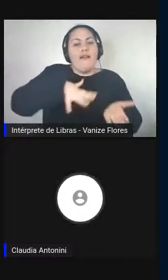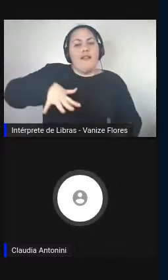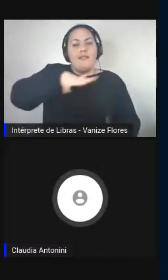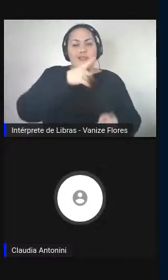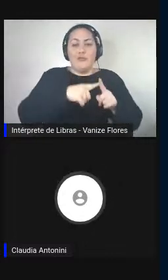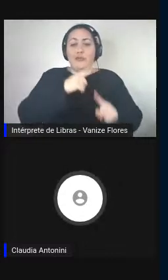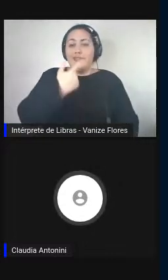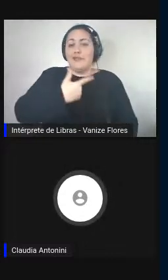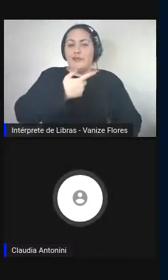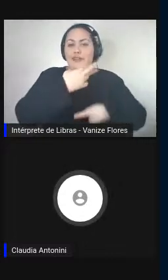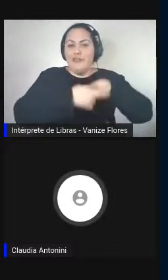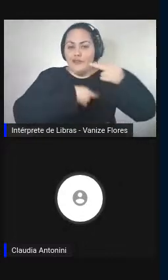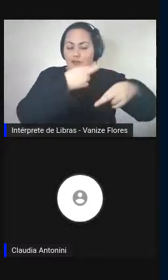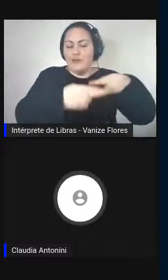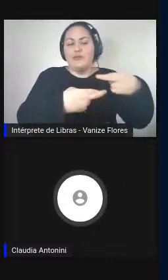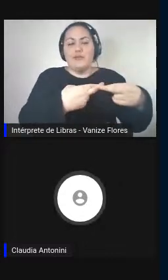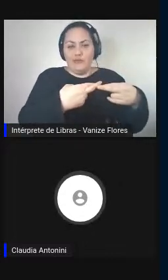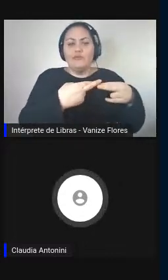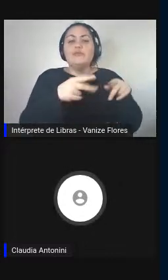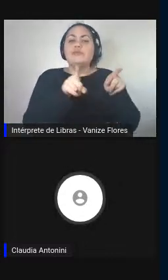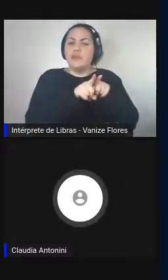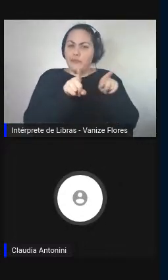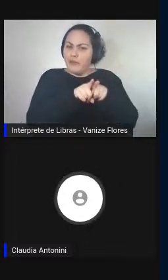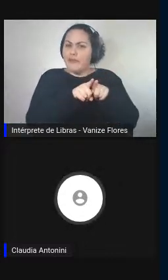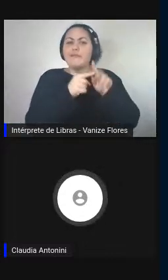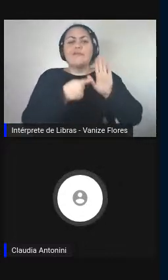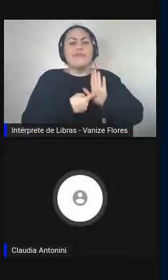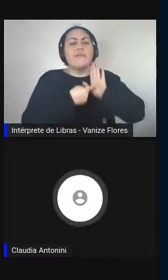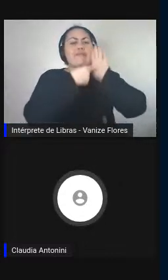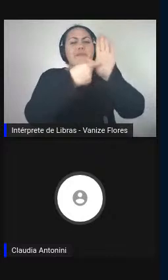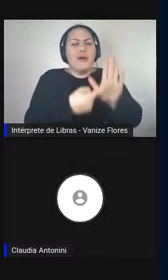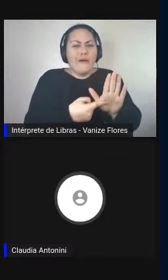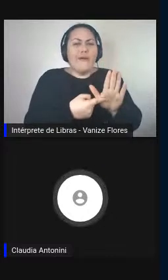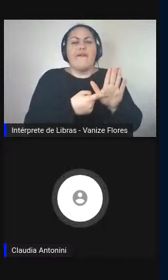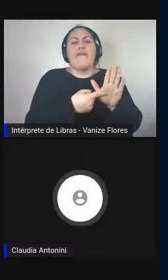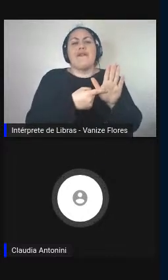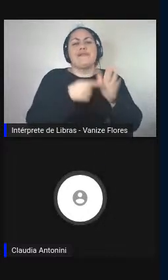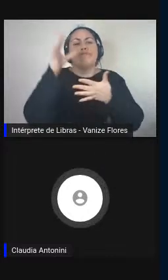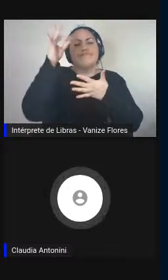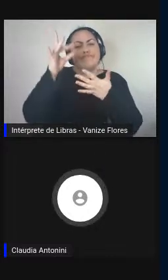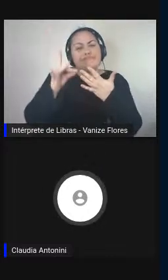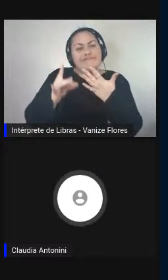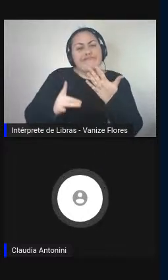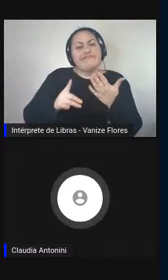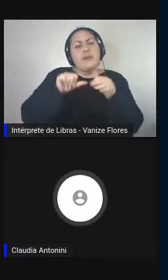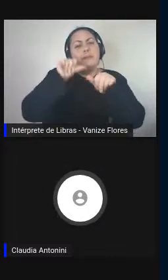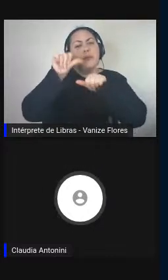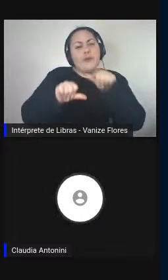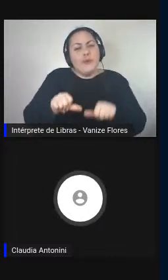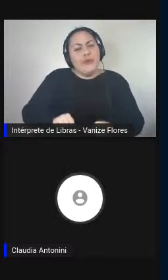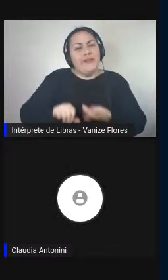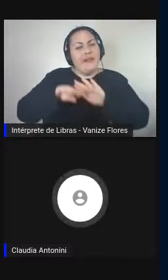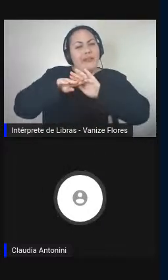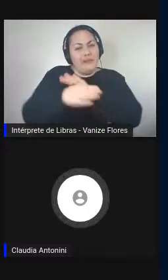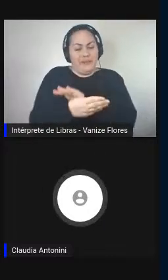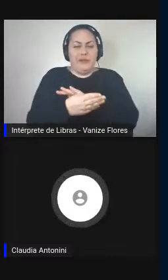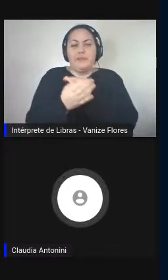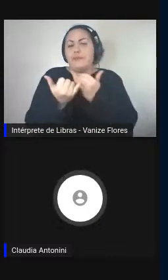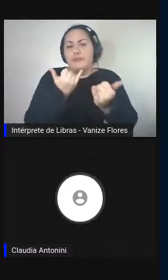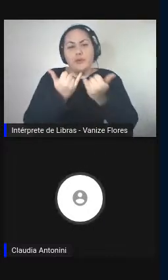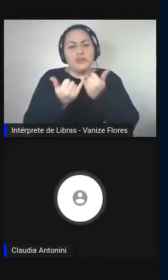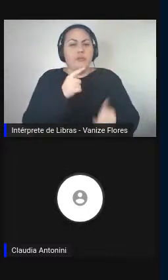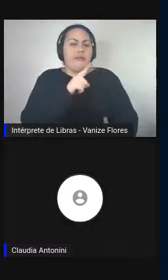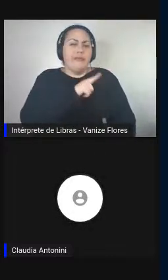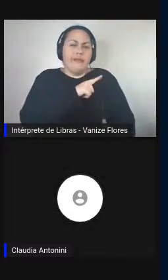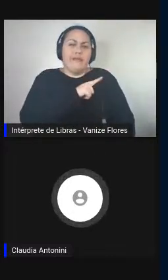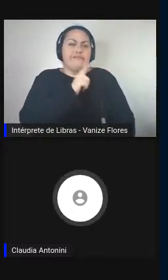que trata também de todas aquelas modificações que foram trazidas, por exemplo, pela internet,